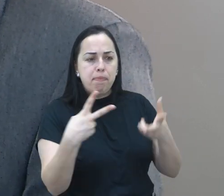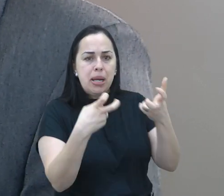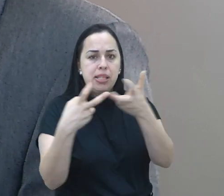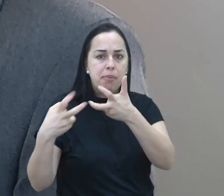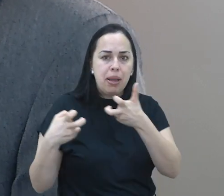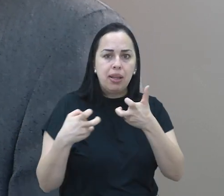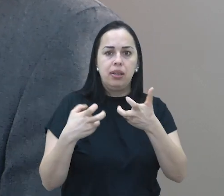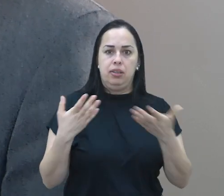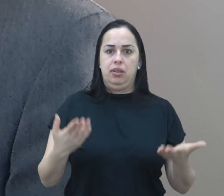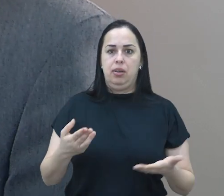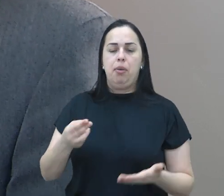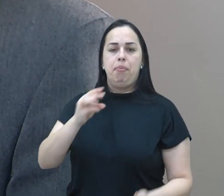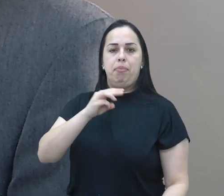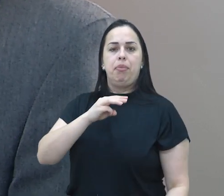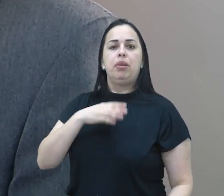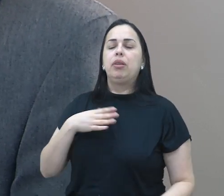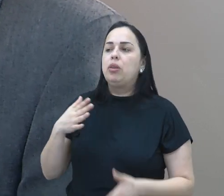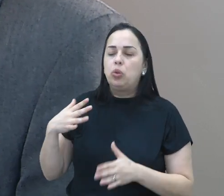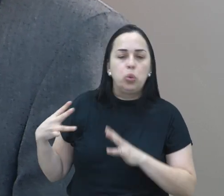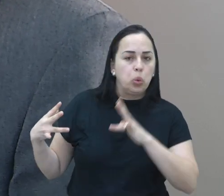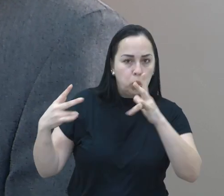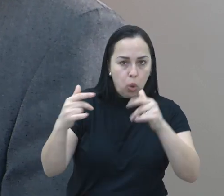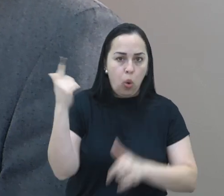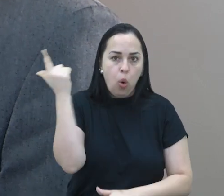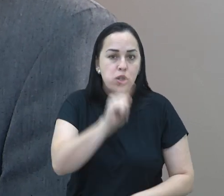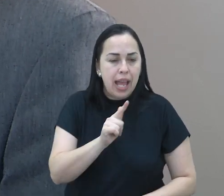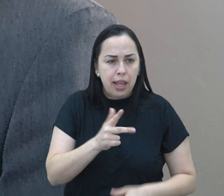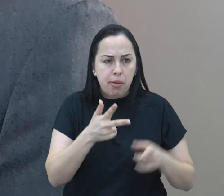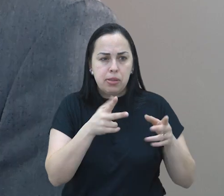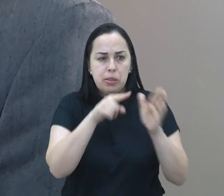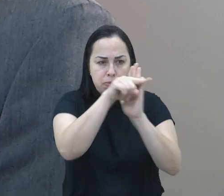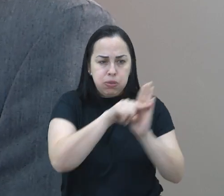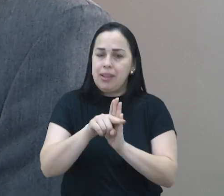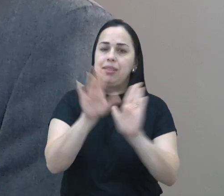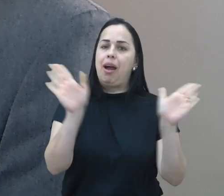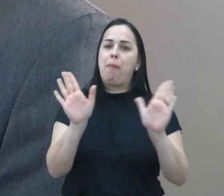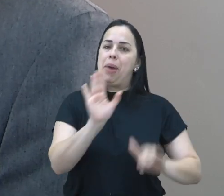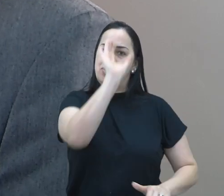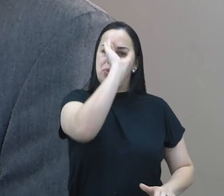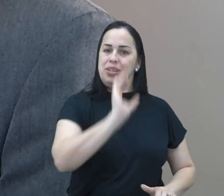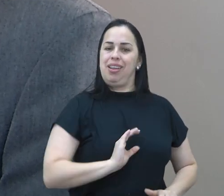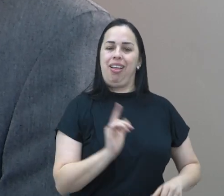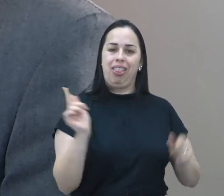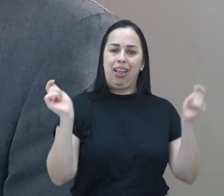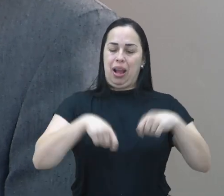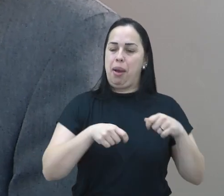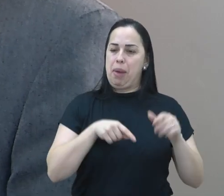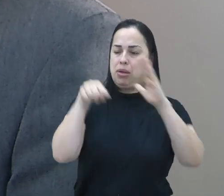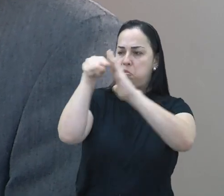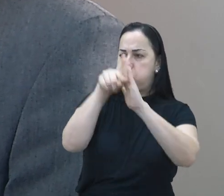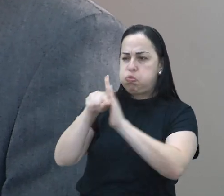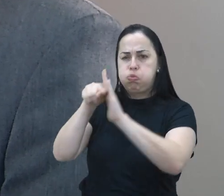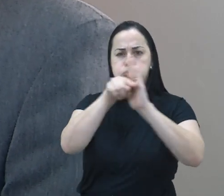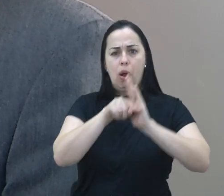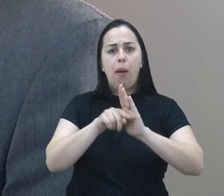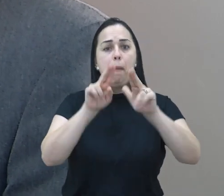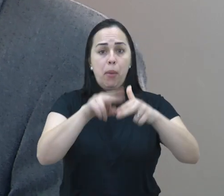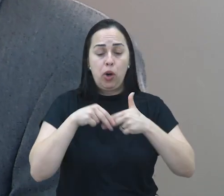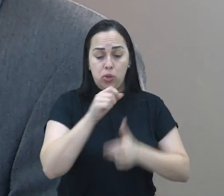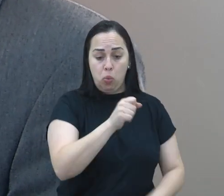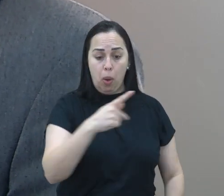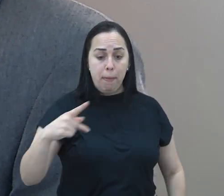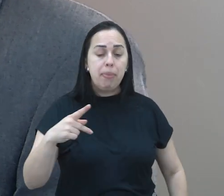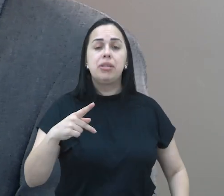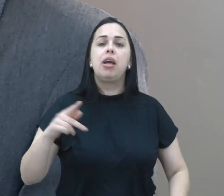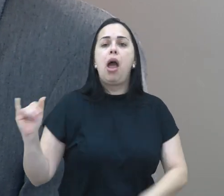irregularidades, porque não é possível o poder público estar em todos os lugares ao mesmo tempo, mas o cidadão, ele está em